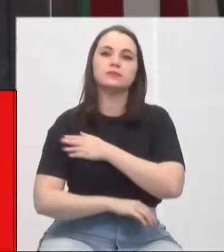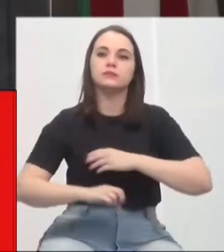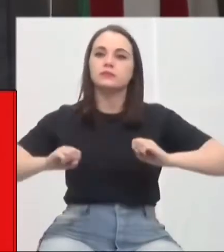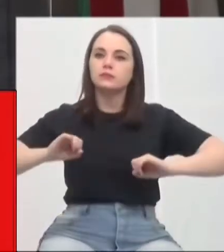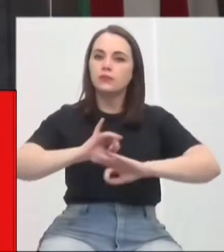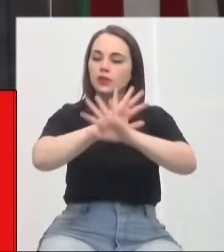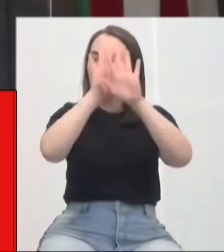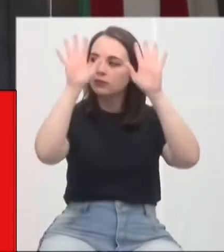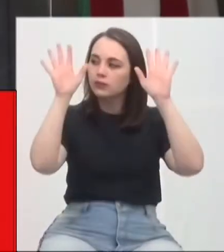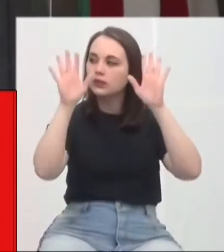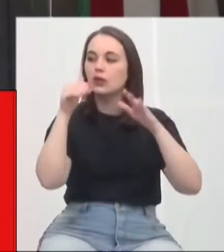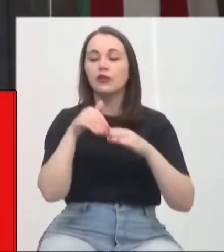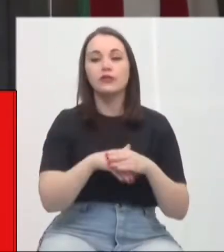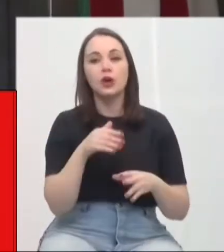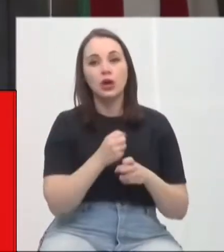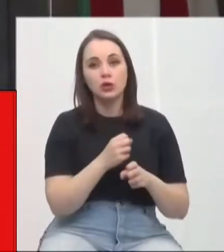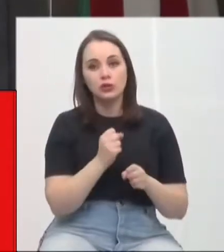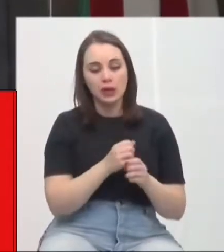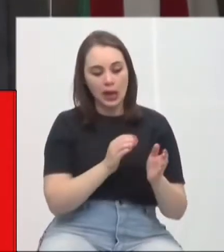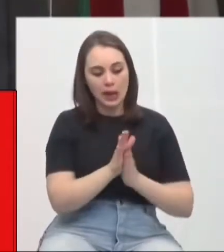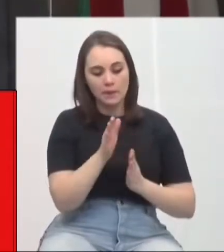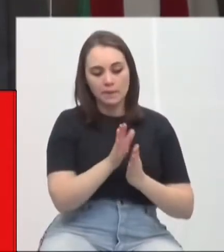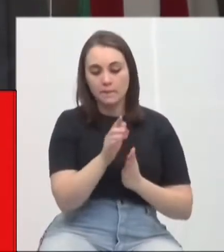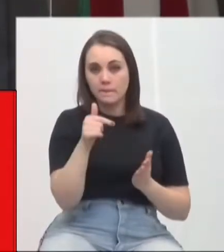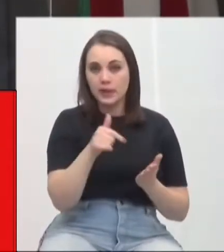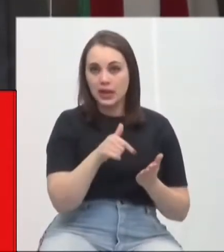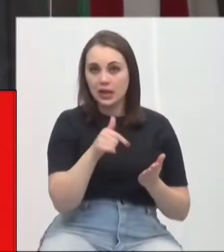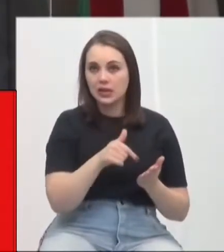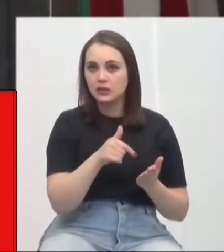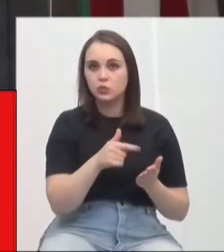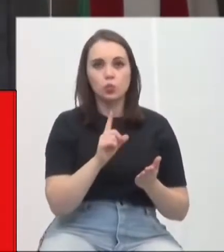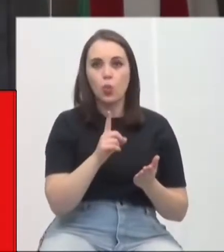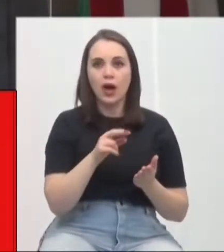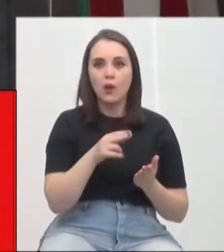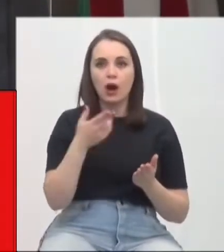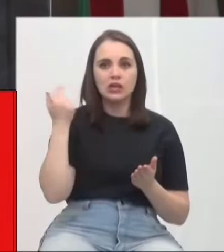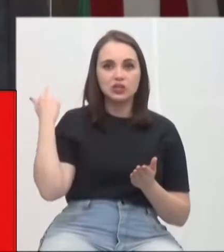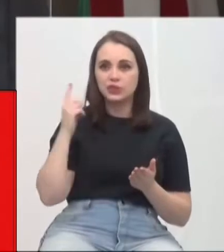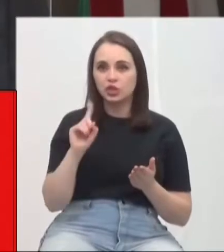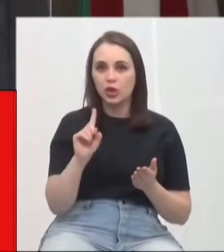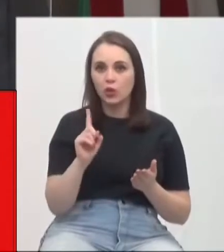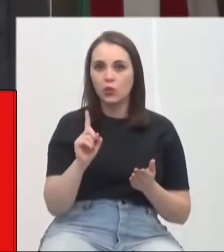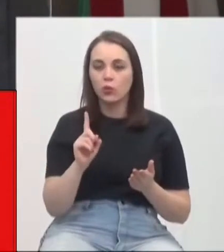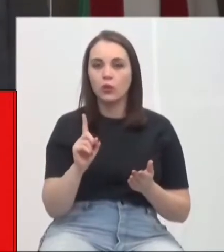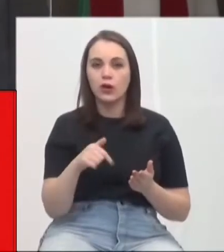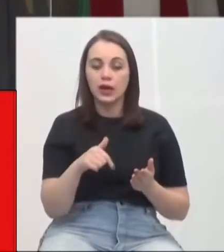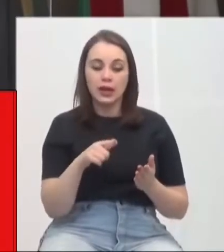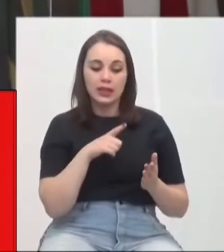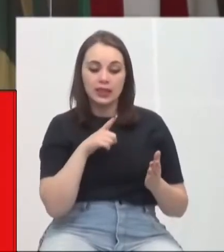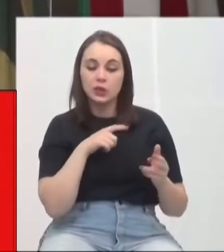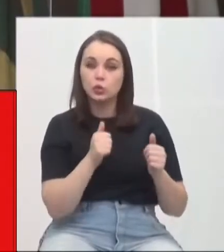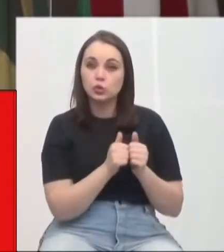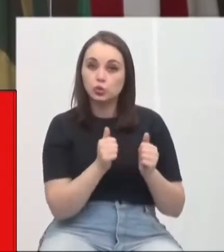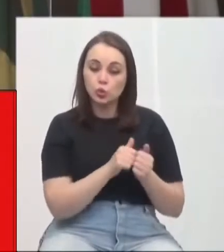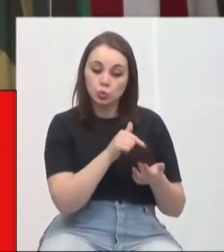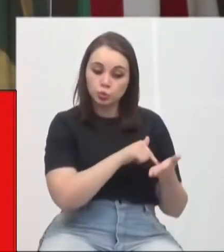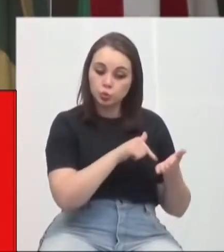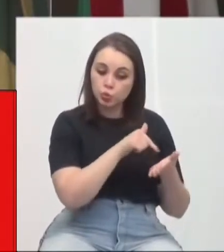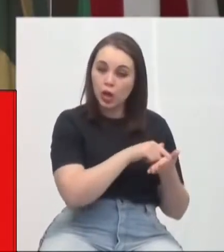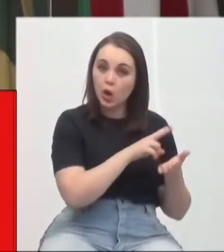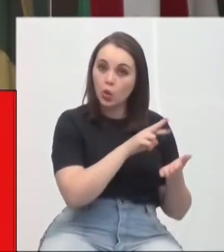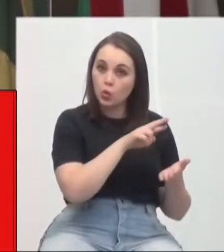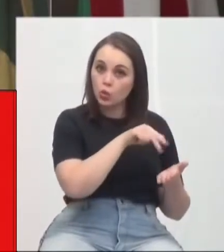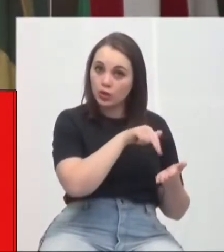Transparência, voto auditável impresso não é voltar à cédula antiga, não. É ter uma urna anexa ali, onde terá um recibo